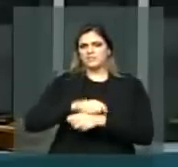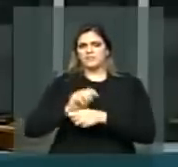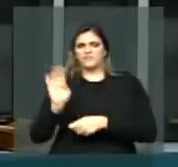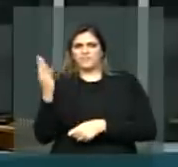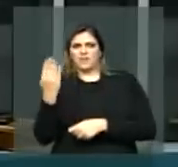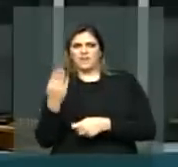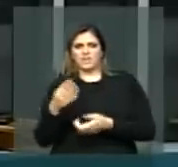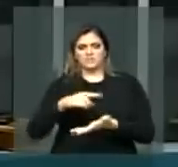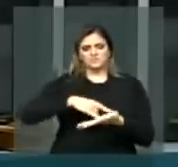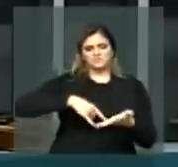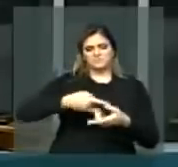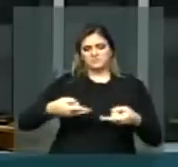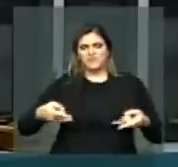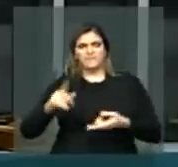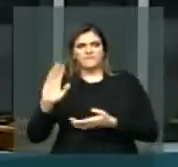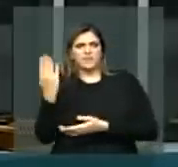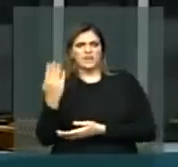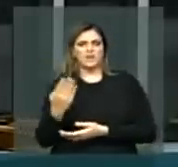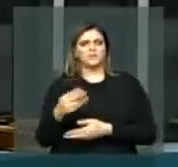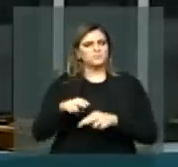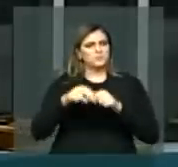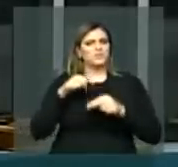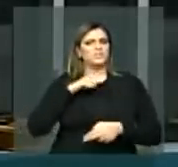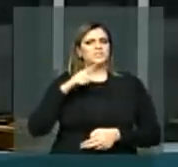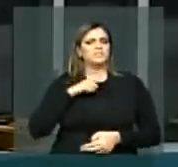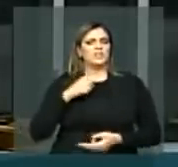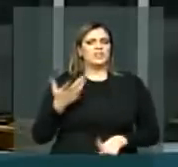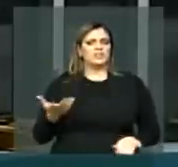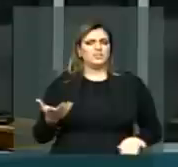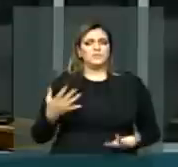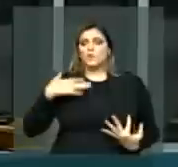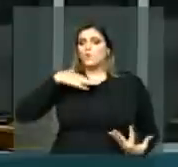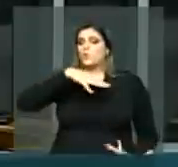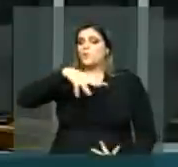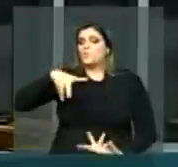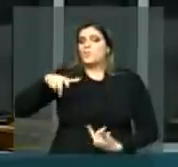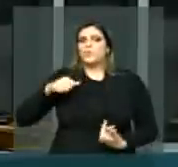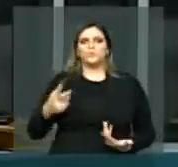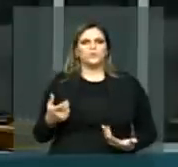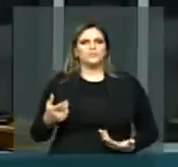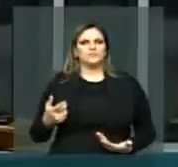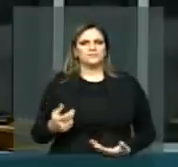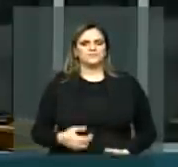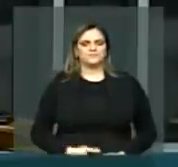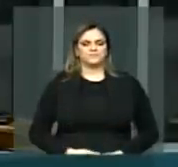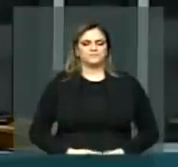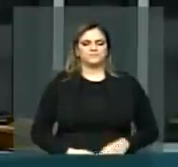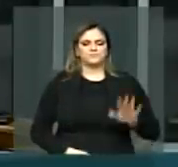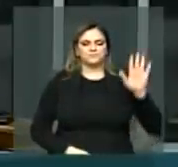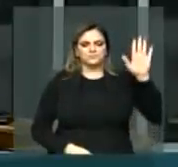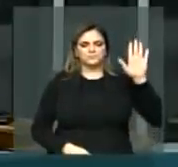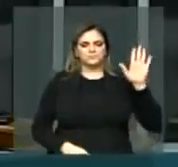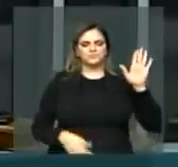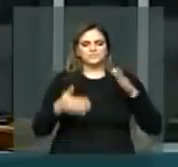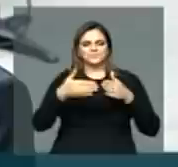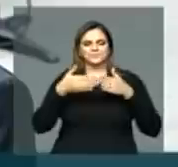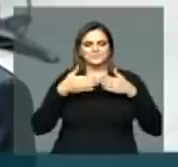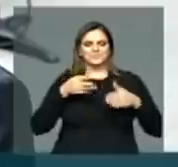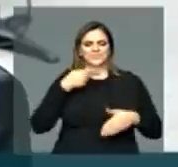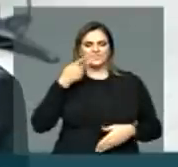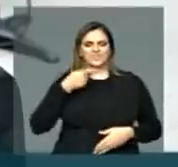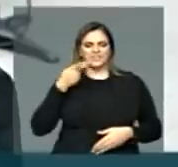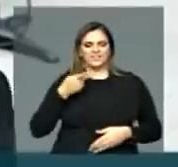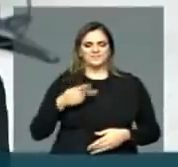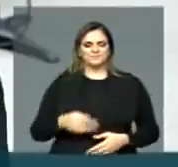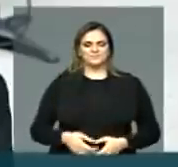veias do crime organizado em todo o planeta. Deputado Lucena, me permite uma parte,